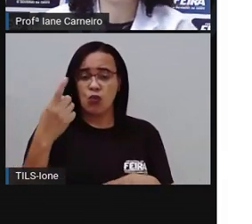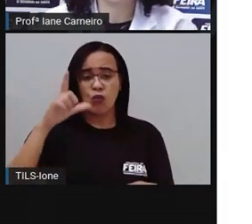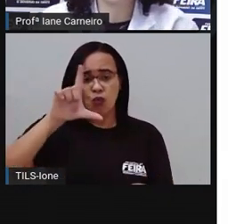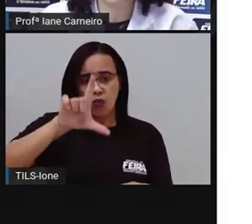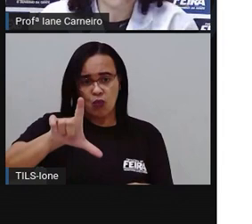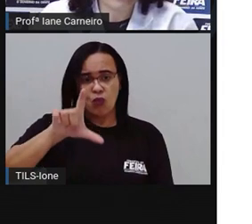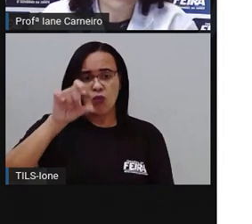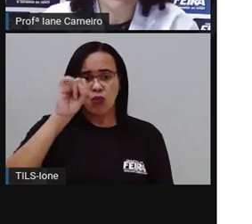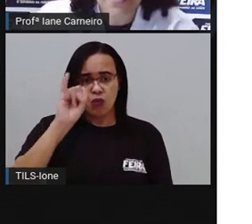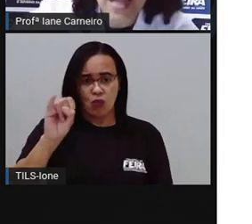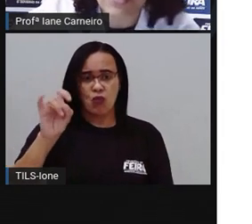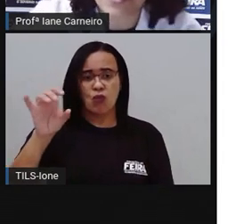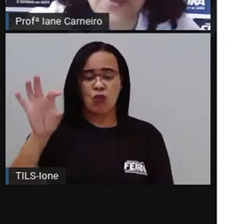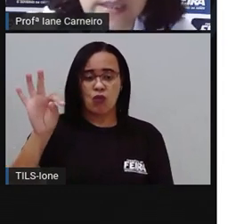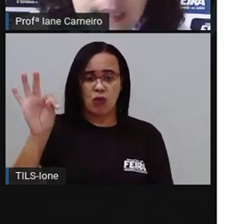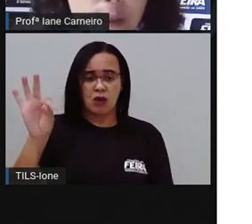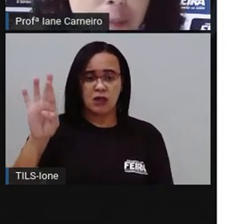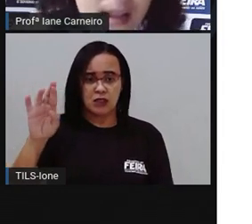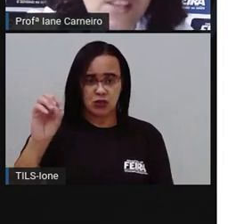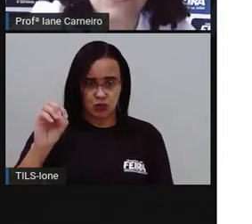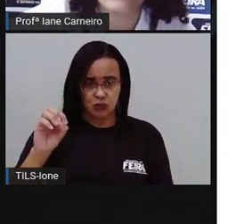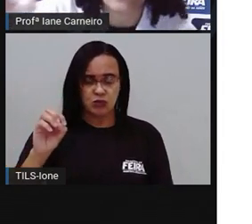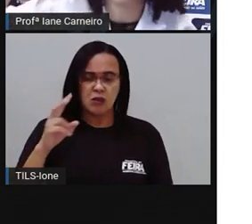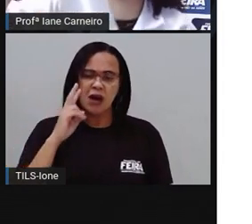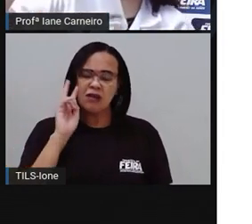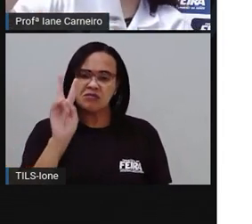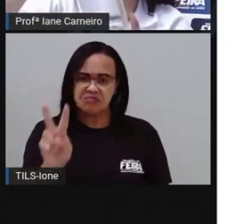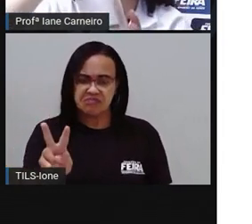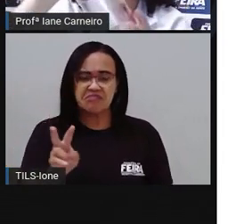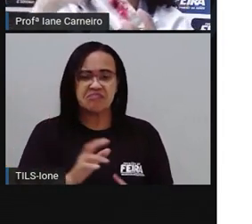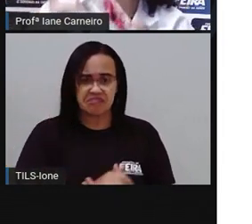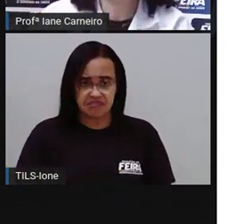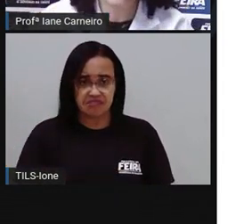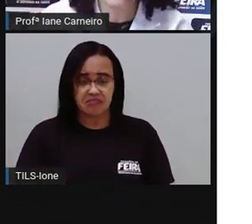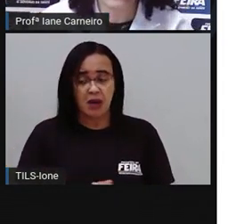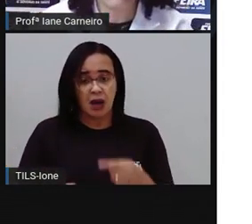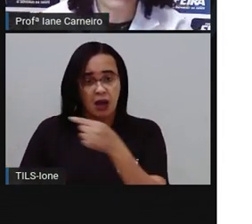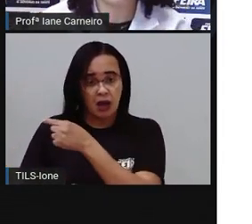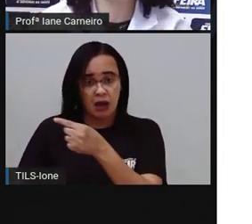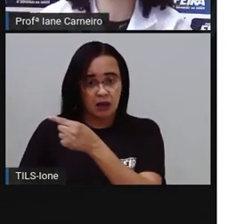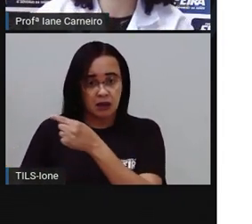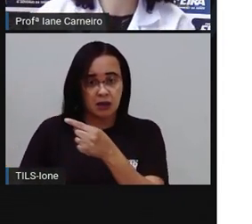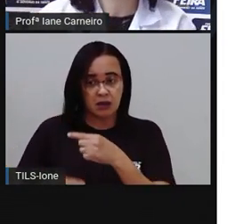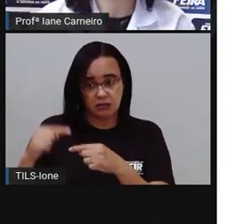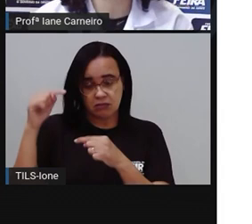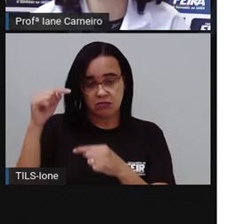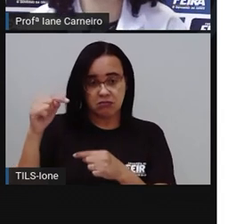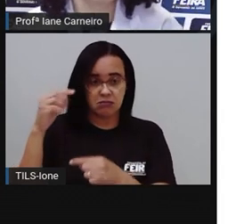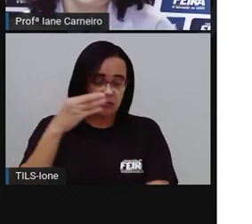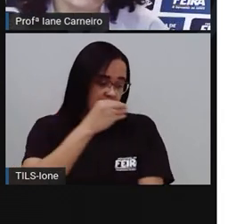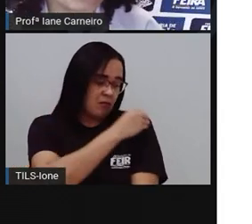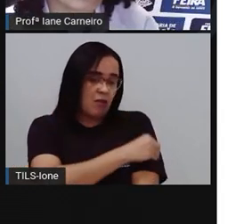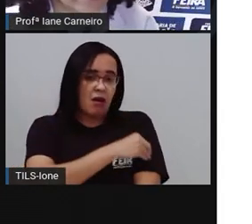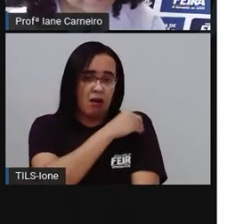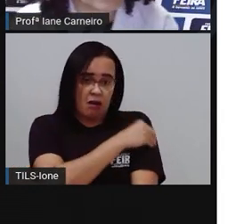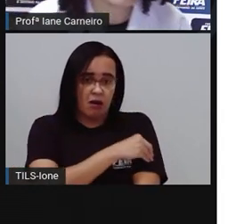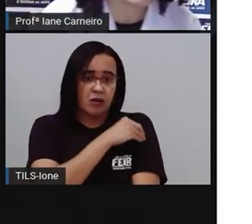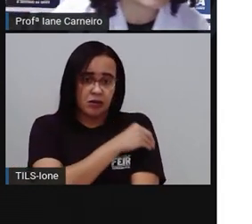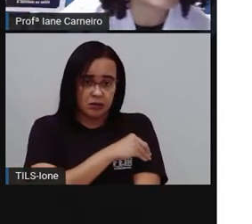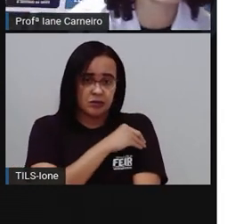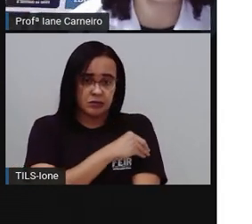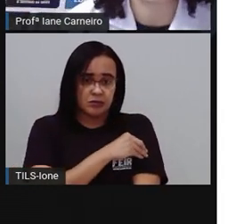observem, se você tiver com a embalagem, a Pró tá aqui com a embalagem do álcool, ó. Então, aqui na embalagem do álcool tá escrito o número